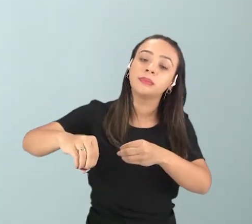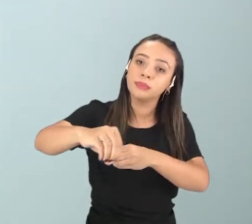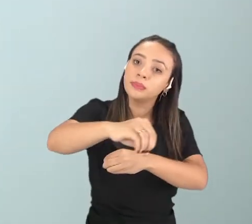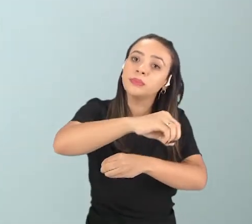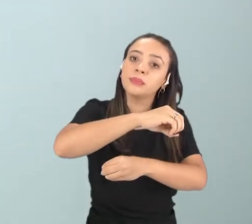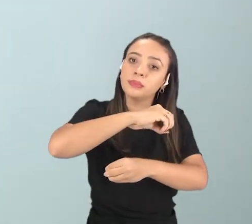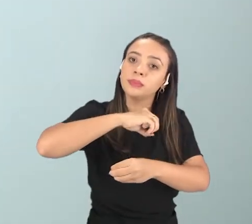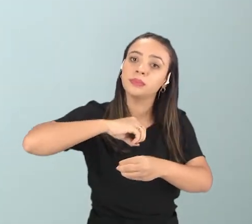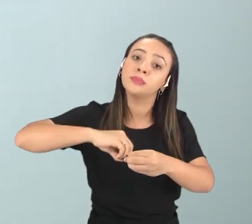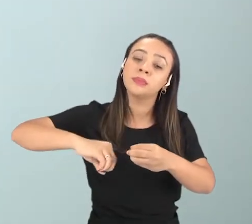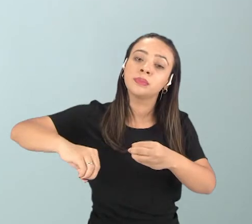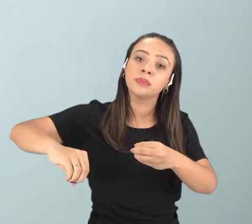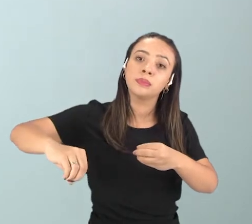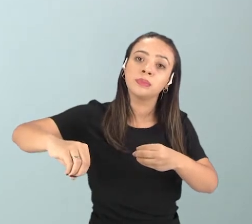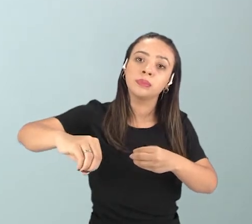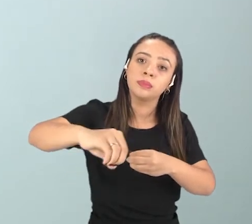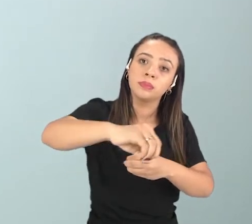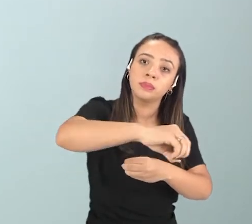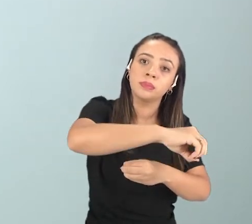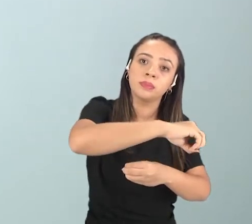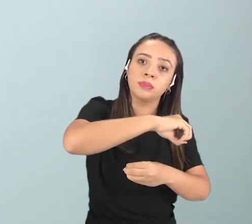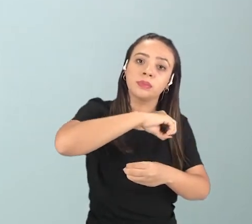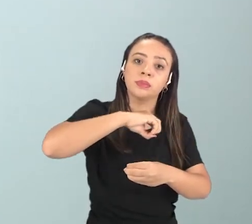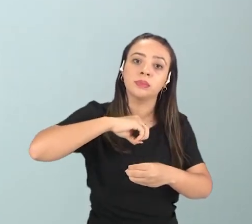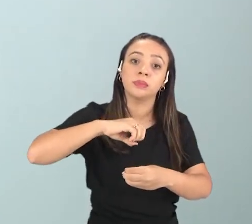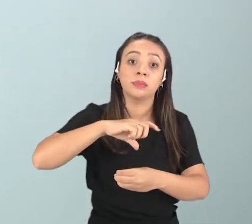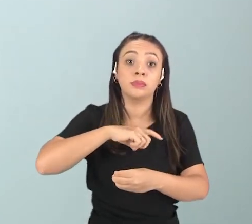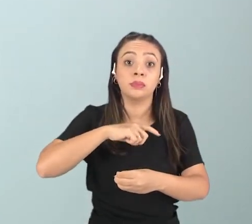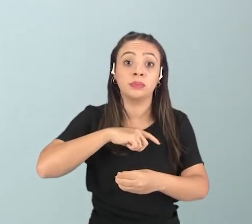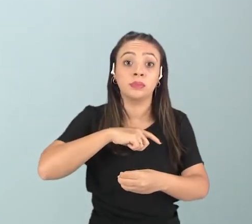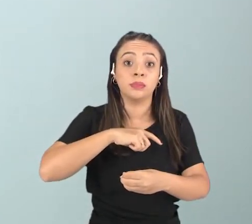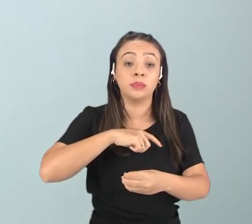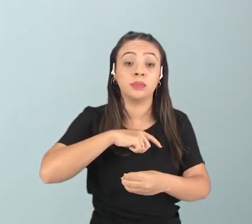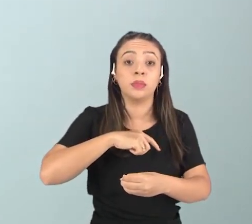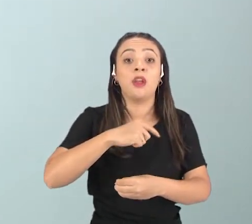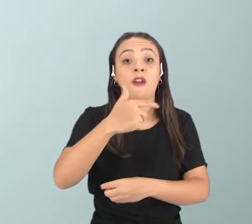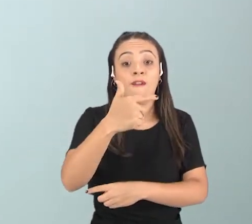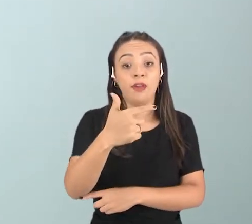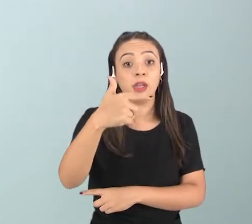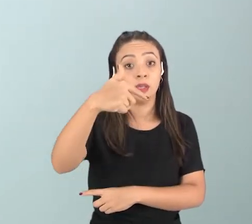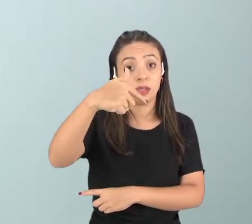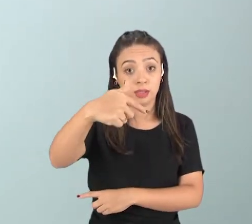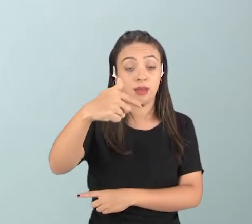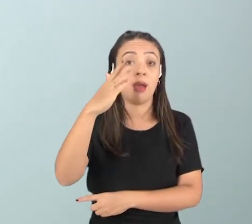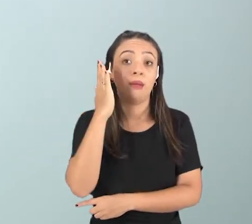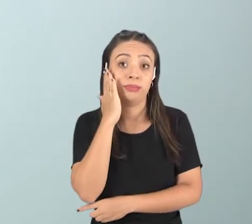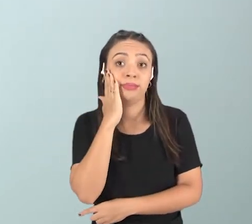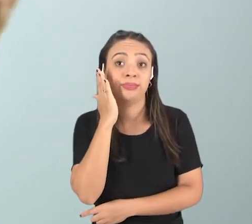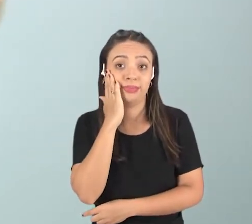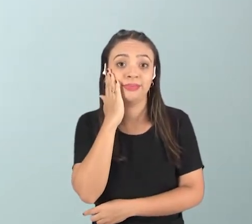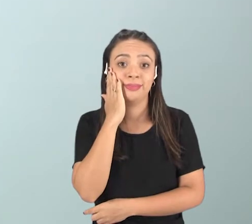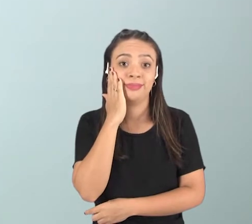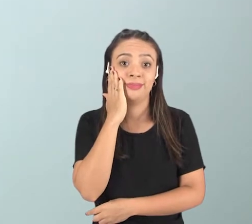translação em que ela gira, né, ao redor da Terra, tem a mesma duração, 27 dias. Isso é algo interessante. Geralmente, rotação e translação